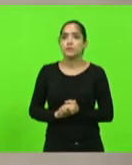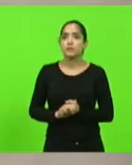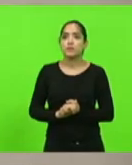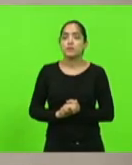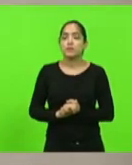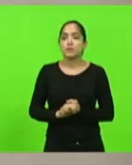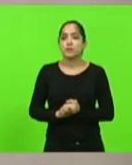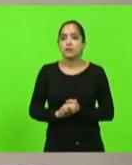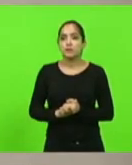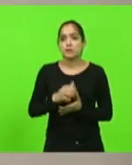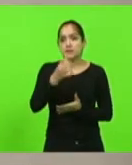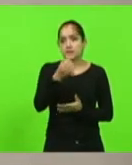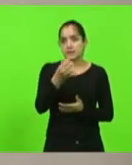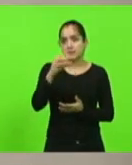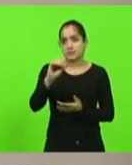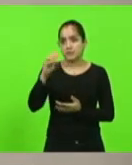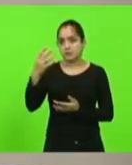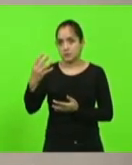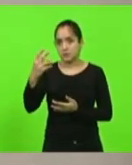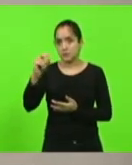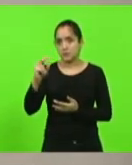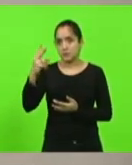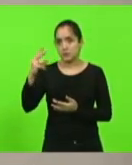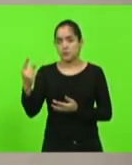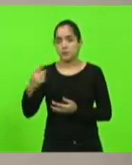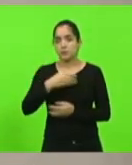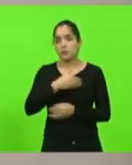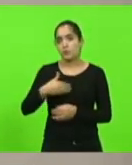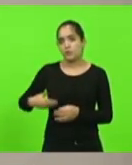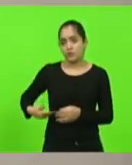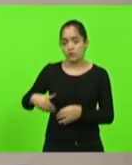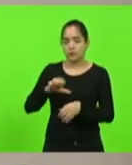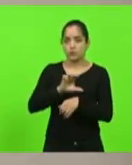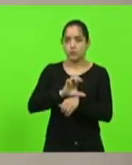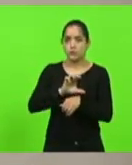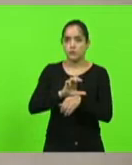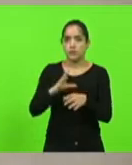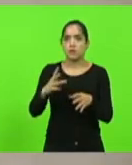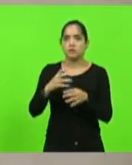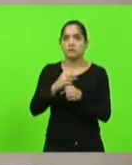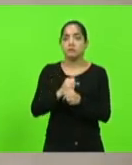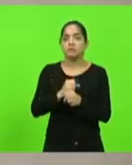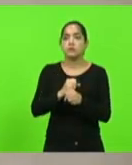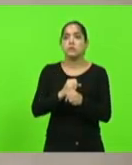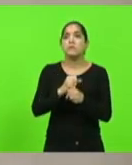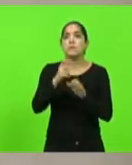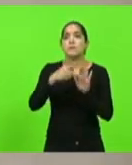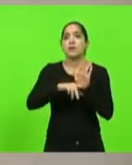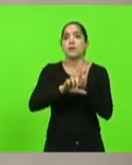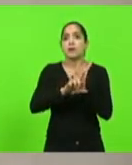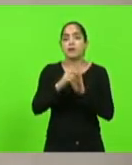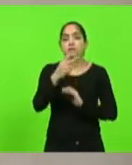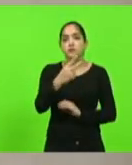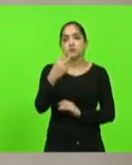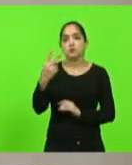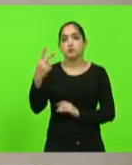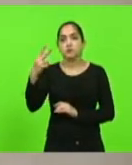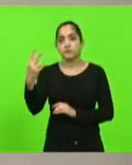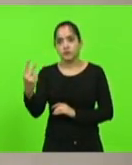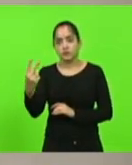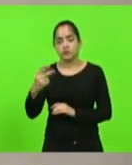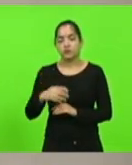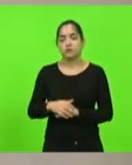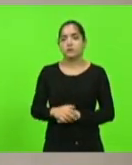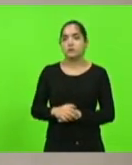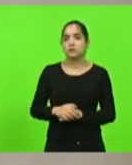mensagem de veto 604, 2021. Autor, governo do Estado. Veto total ao PL 222, 2020, de autoria do deputado Luiz Fernando